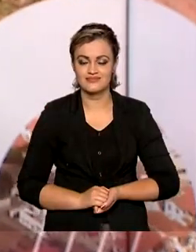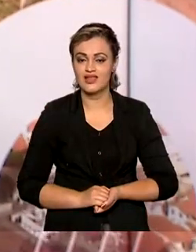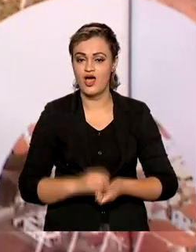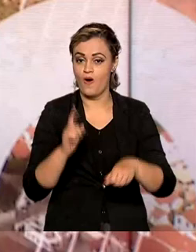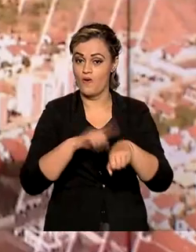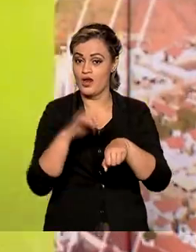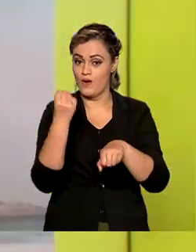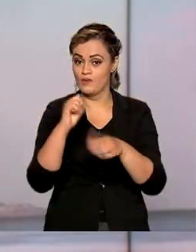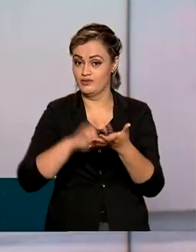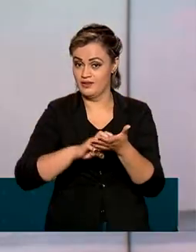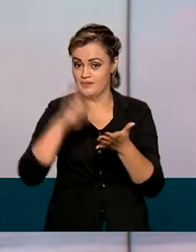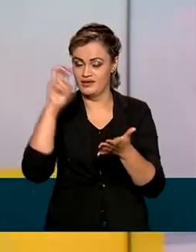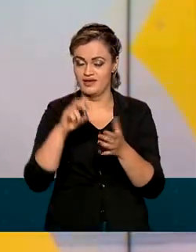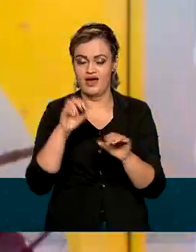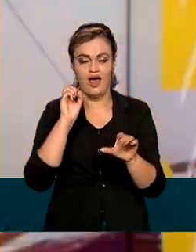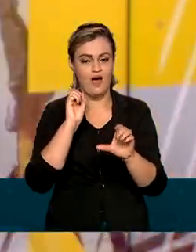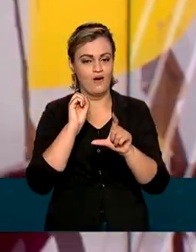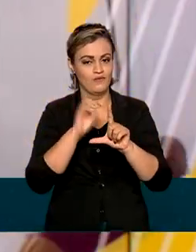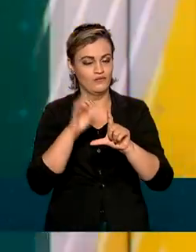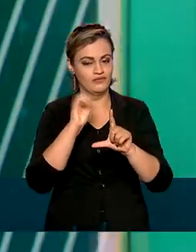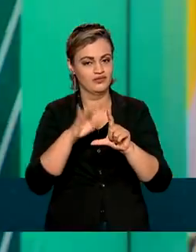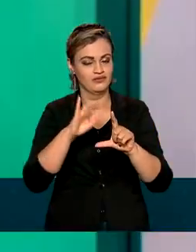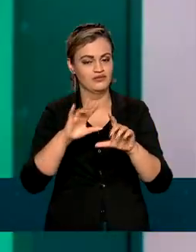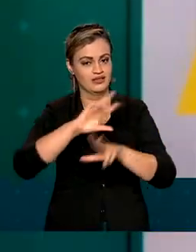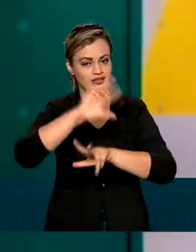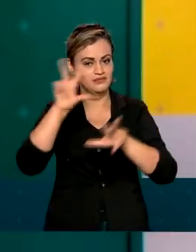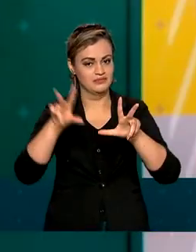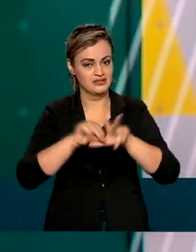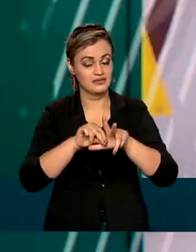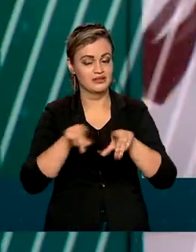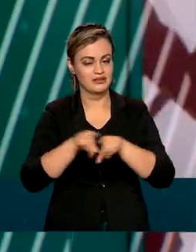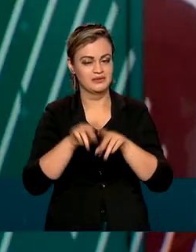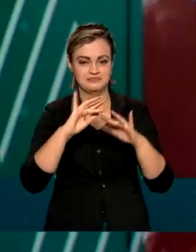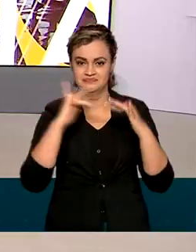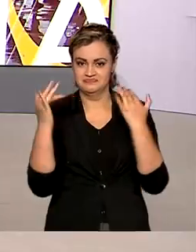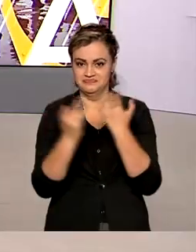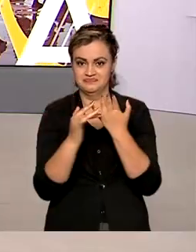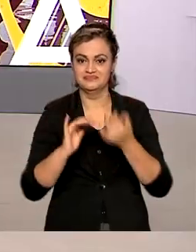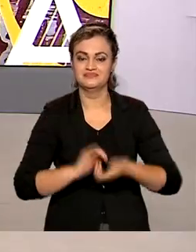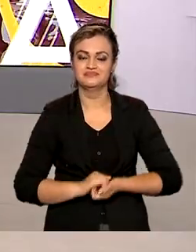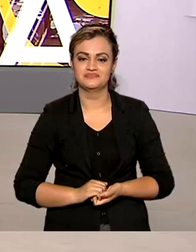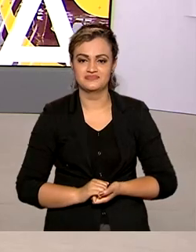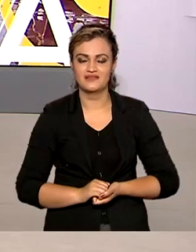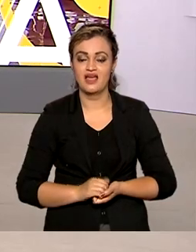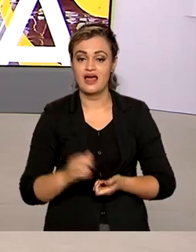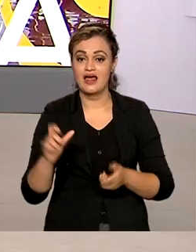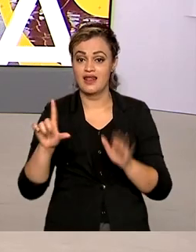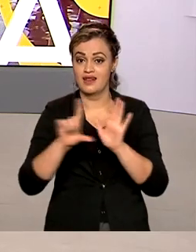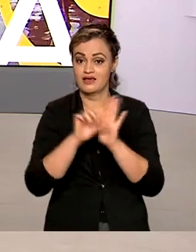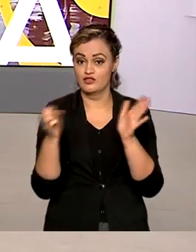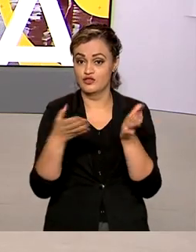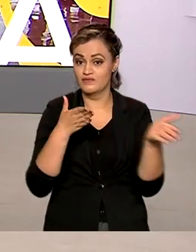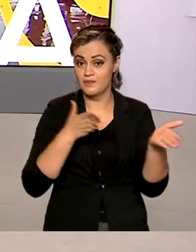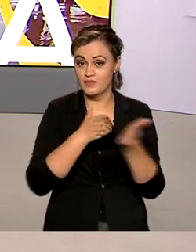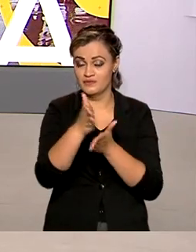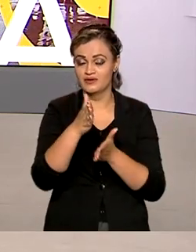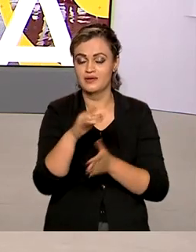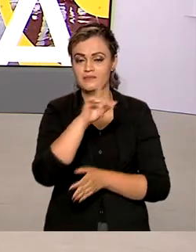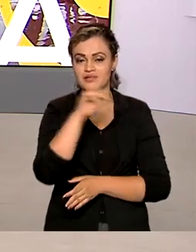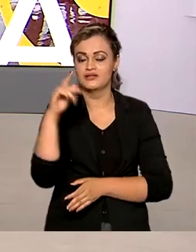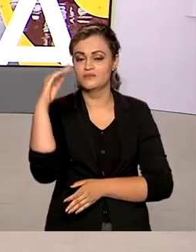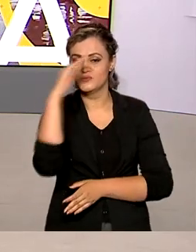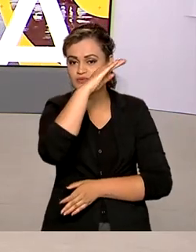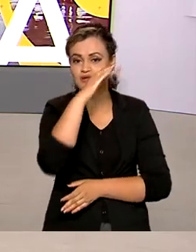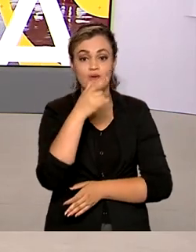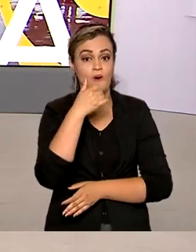Oito horas da manhã, você nos acompanha ao vivo pela TV Brasil e redes sociais. Uma nova lei sancionada pelo presidente Jair